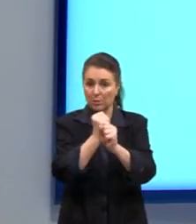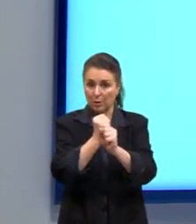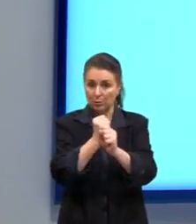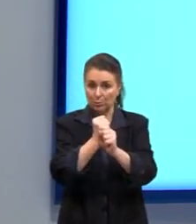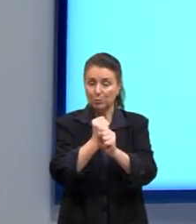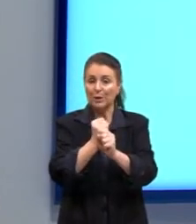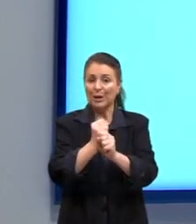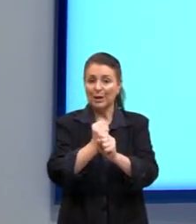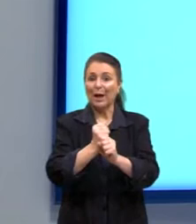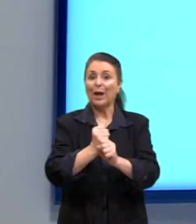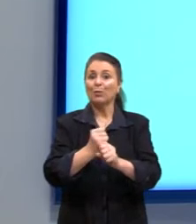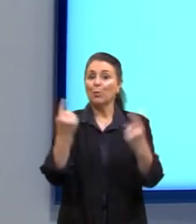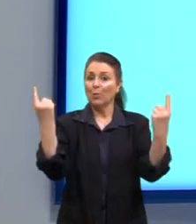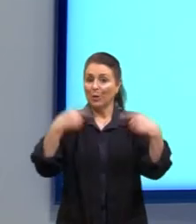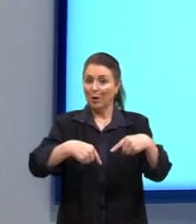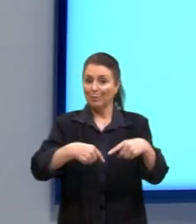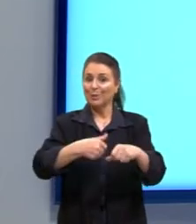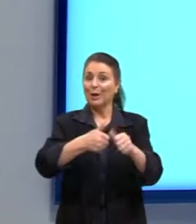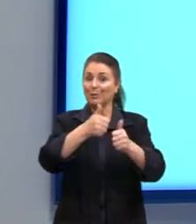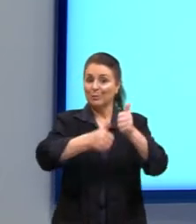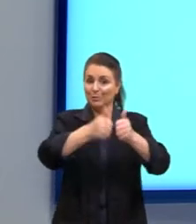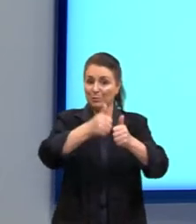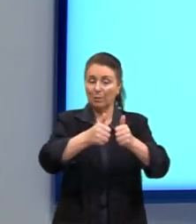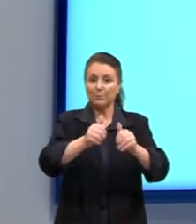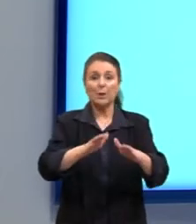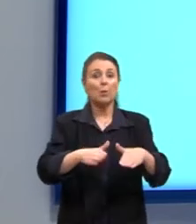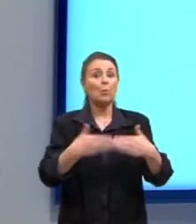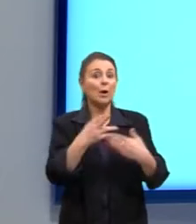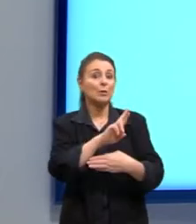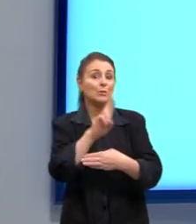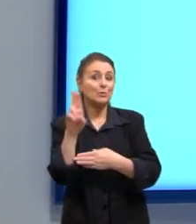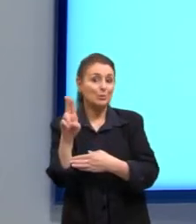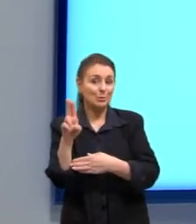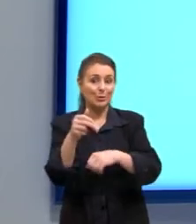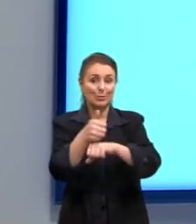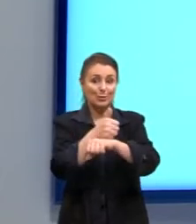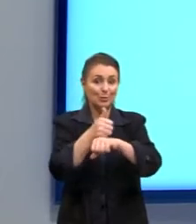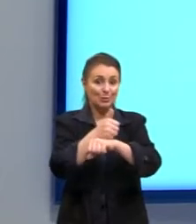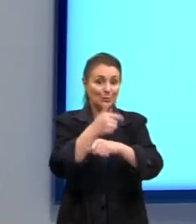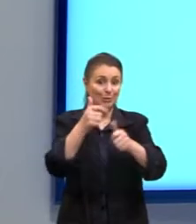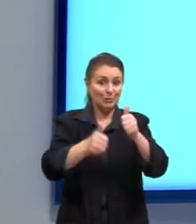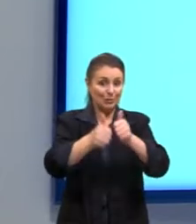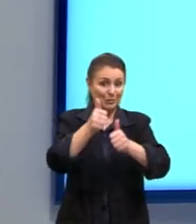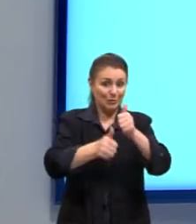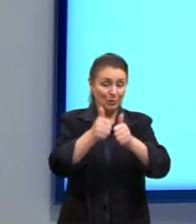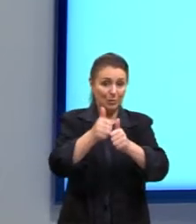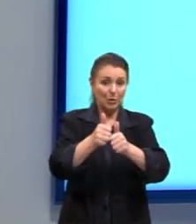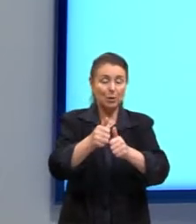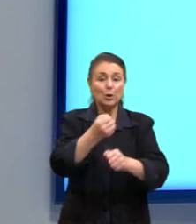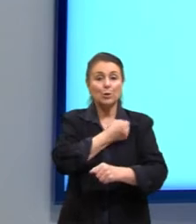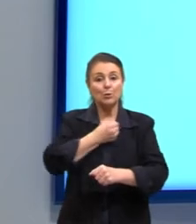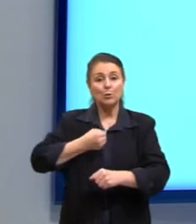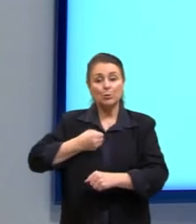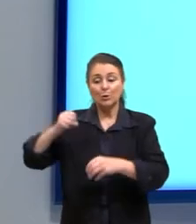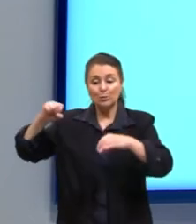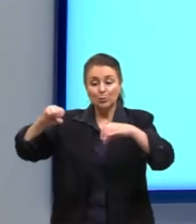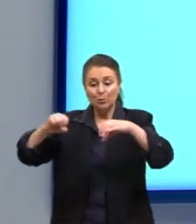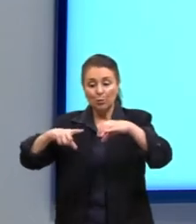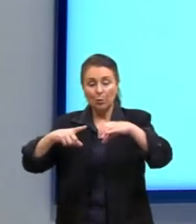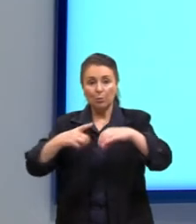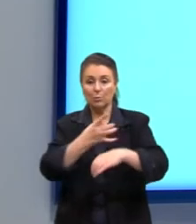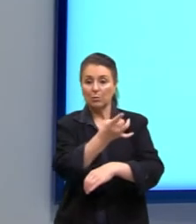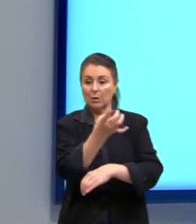quais foram os jogadores que realizaram, e os respectivos números de gols marcados por cada um deles.